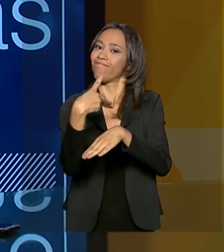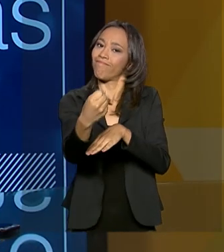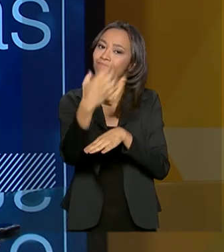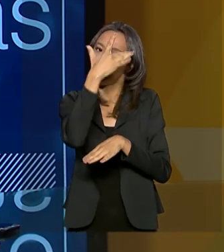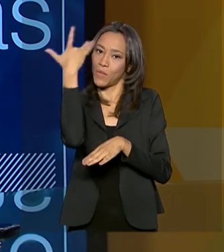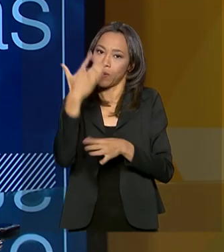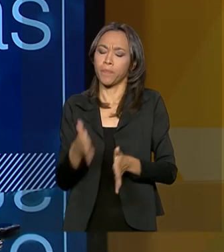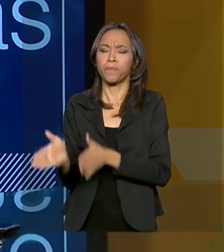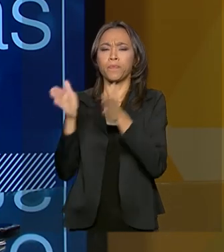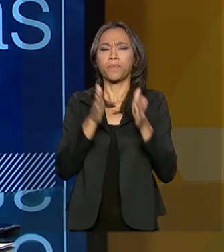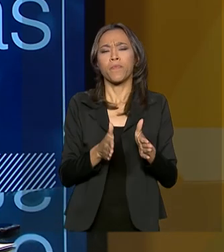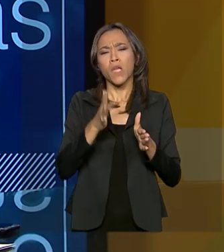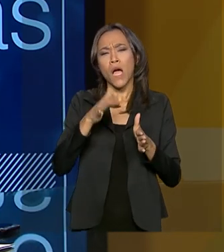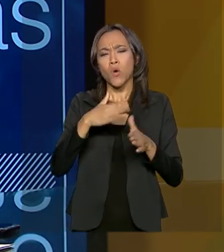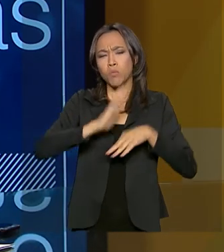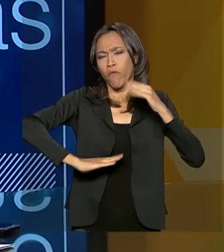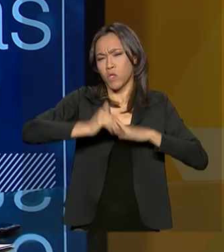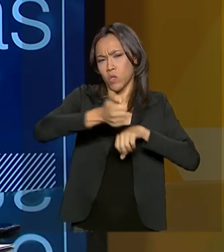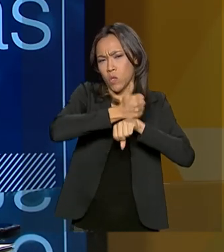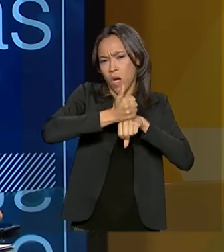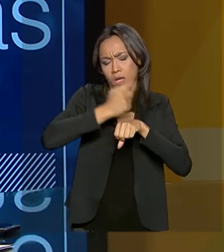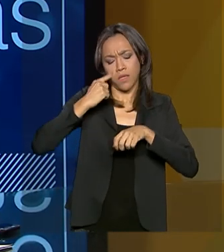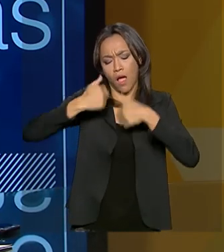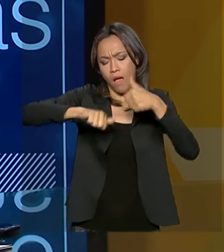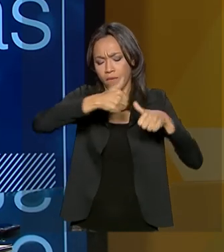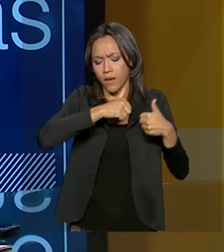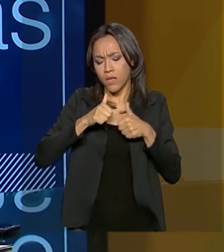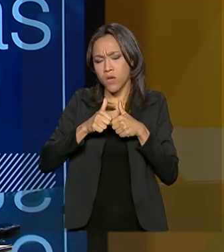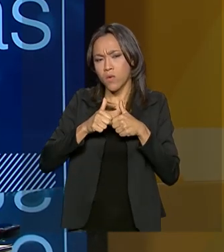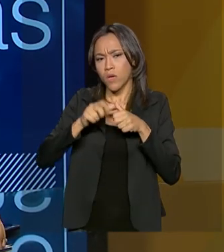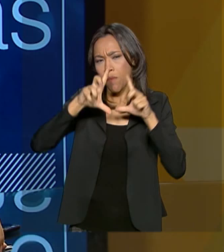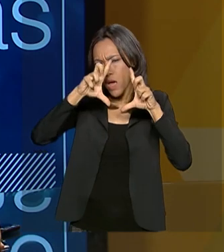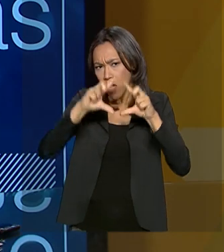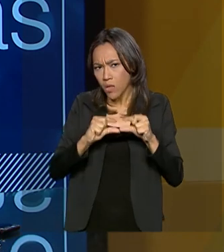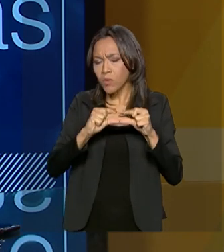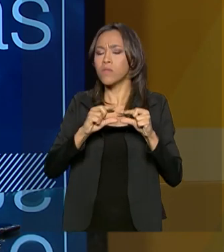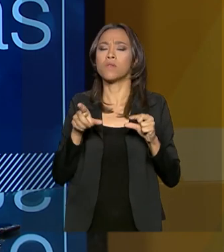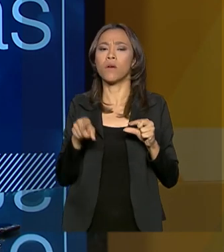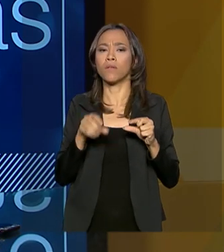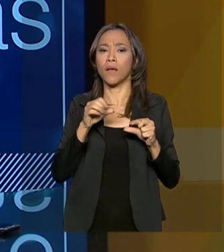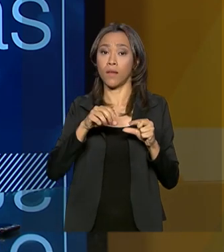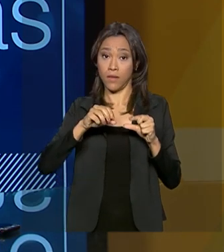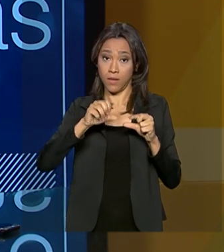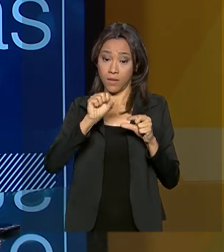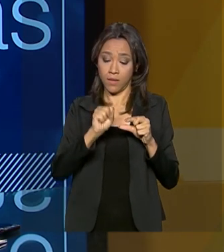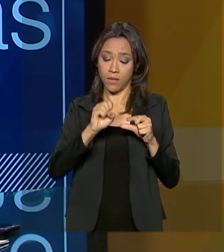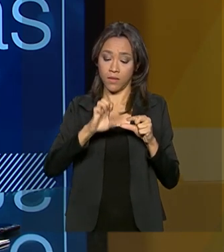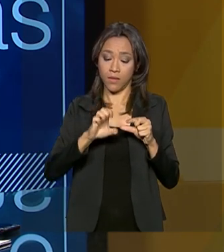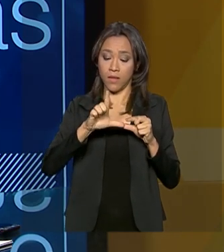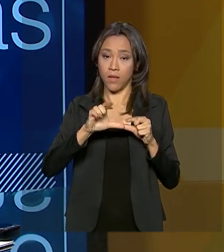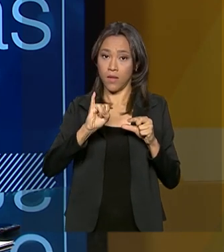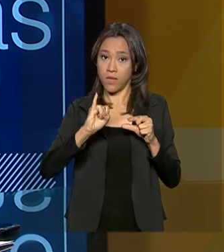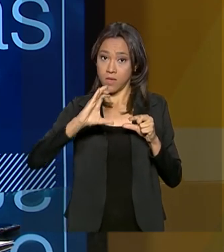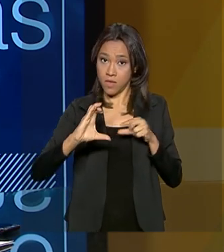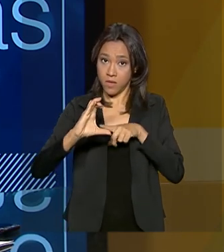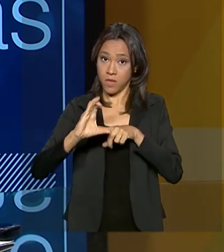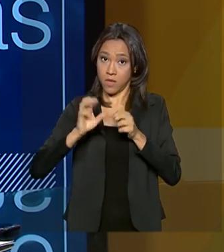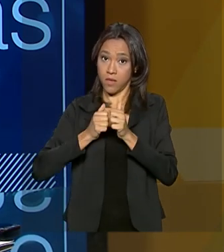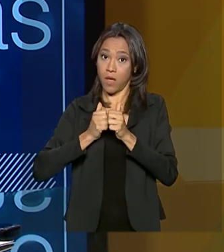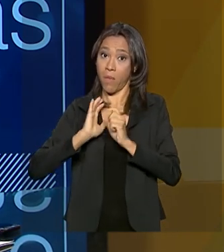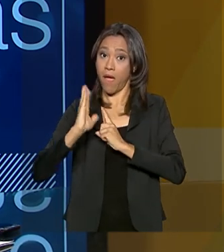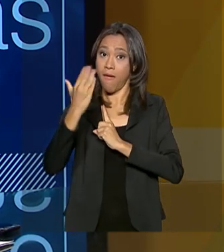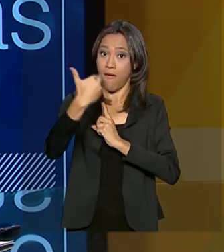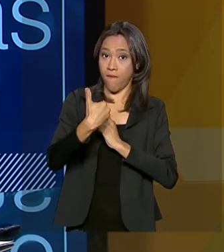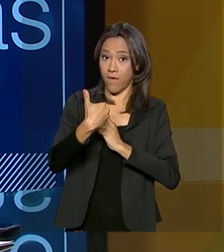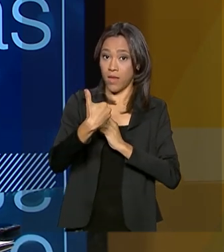analistas, eles avaliam que a redução nas taxas de juros, principalmente a Selic, que é essa taxa referencial da economia, demora